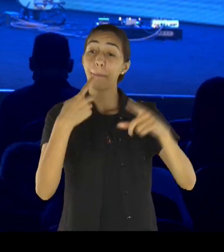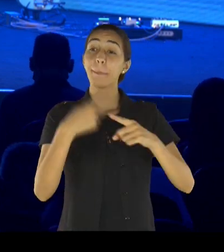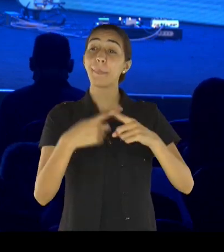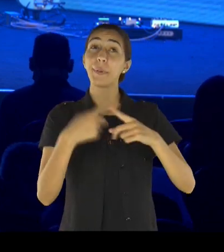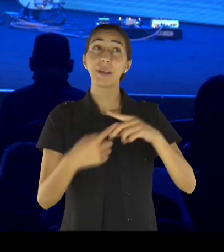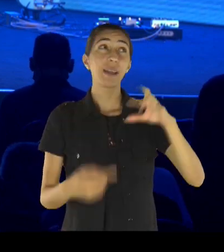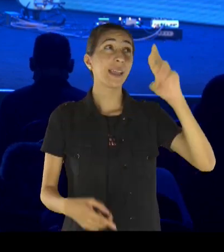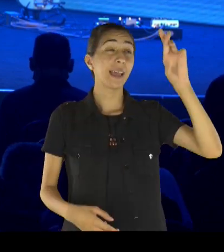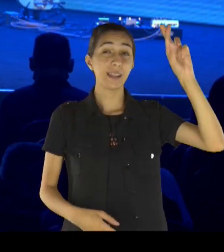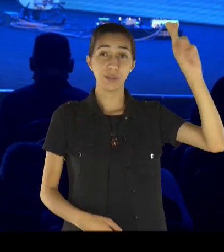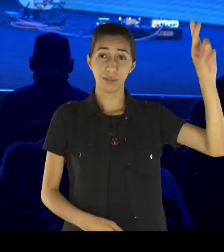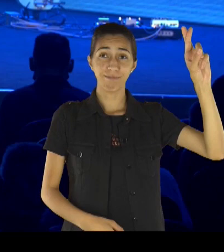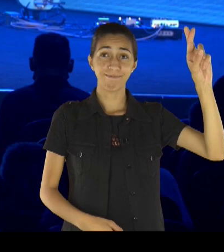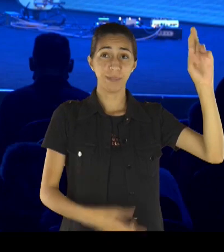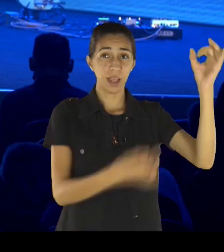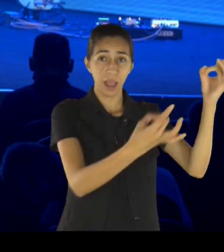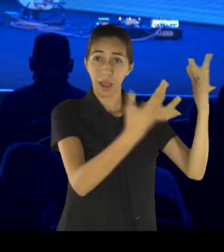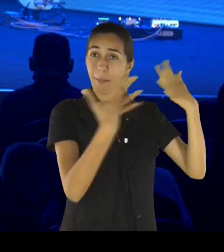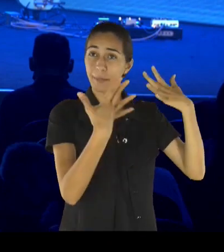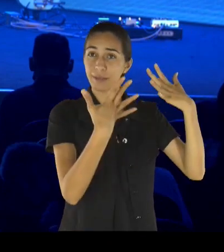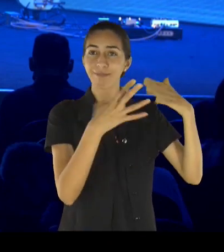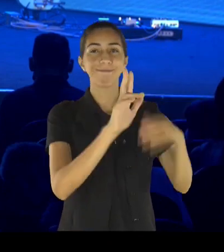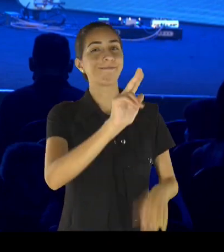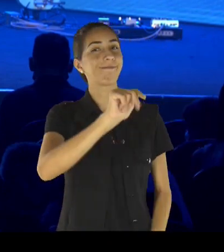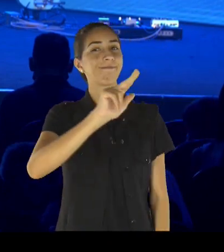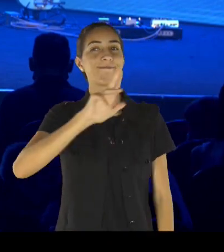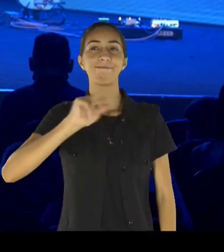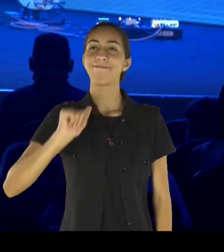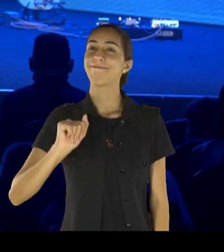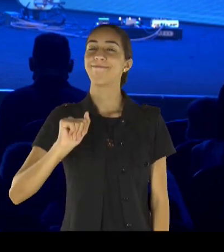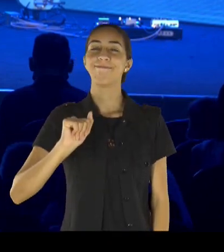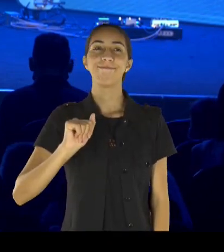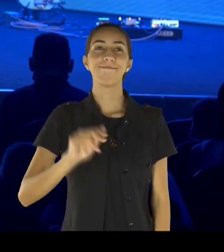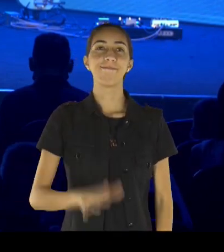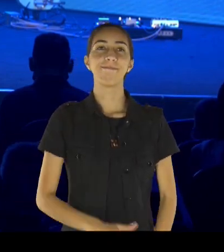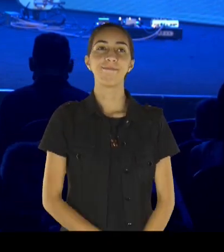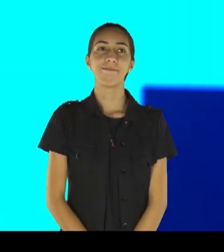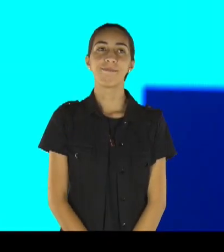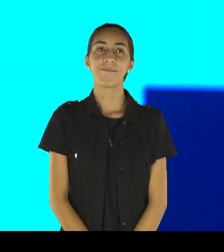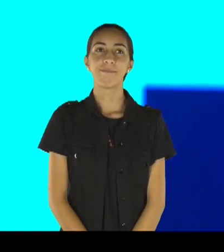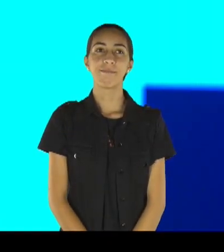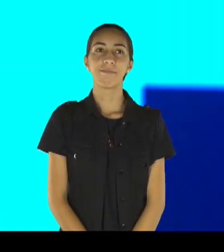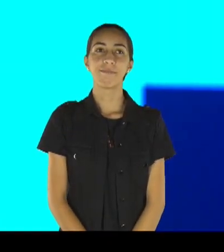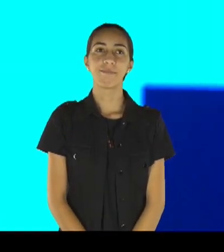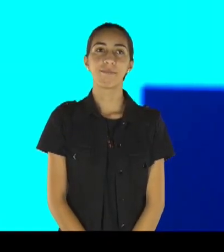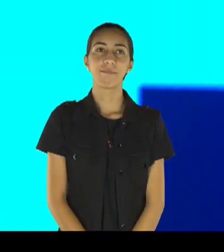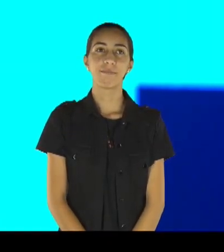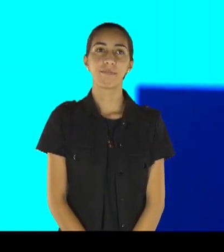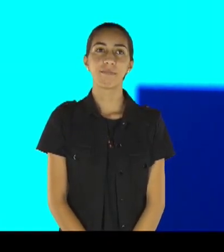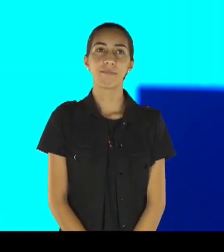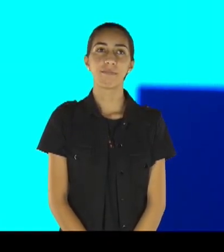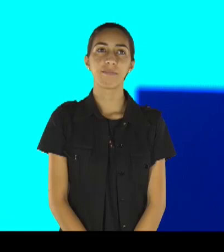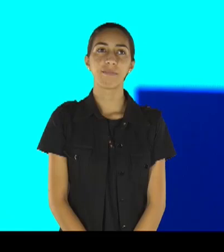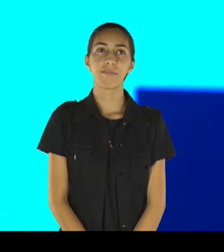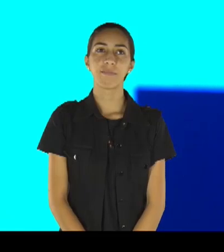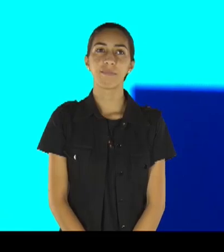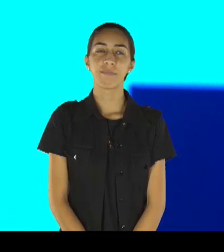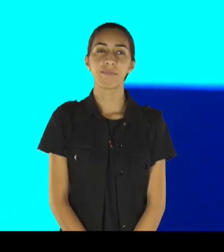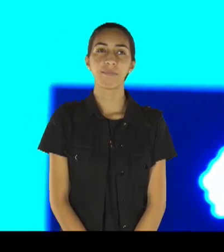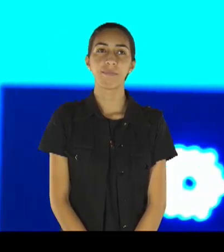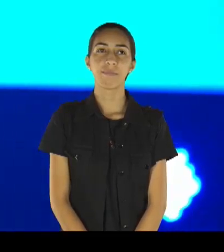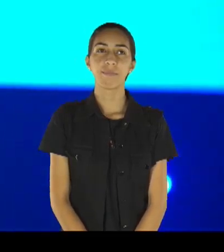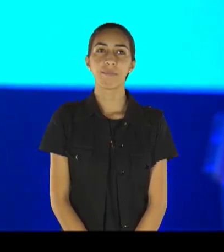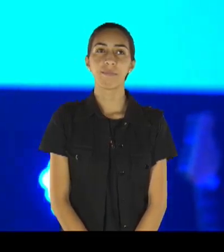conosco, espera no Senhor, e anima-te, Ciro, eu estou pregando para mim, se você, se você me dá licença,